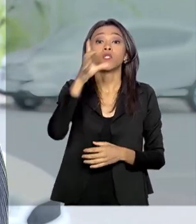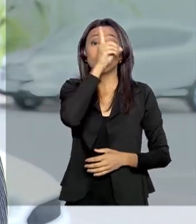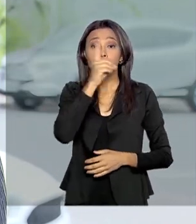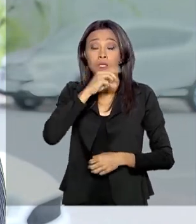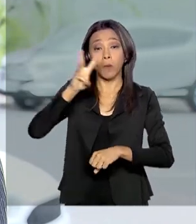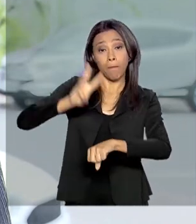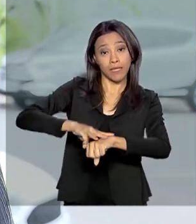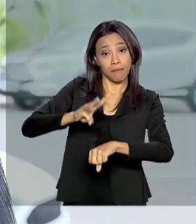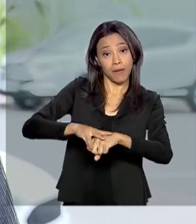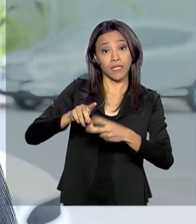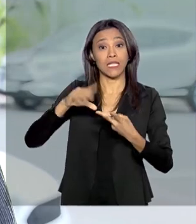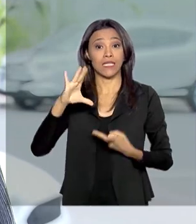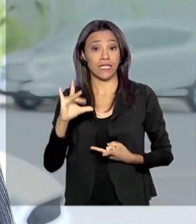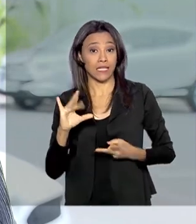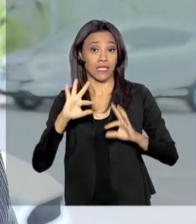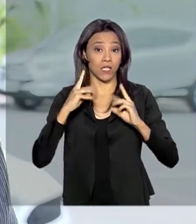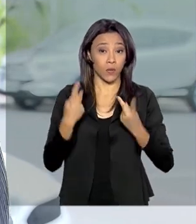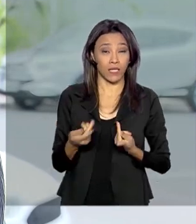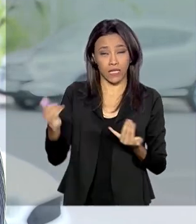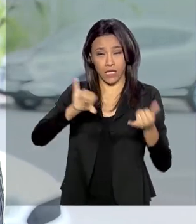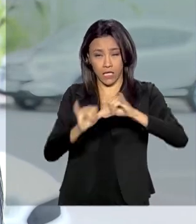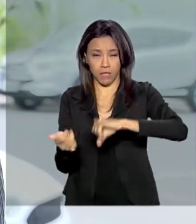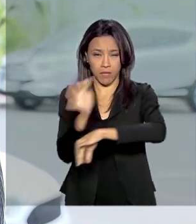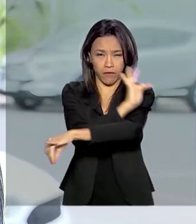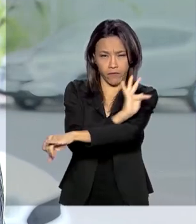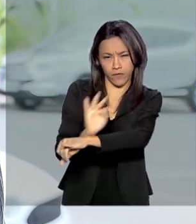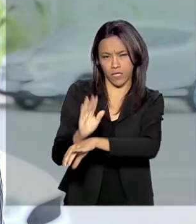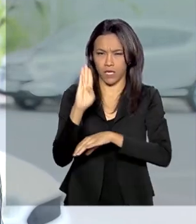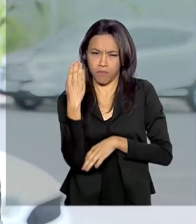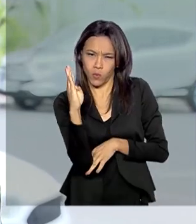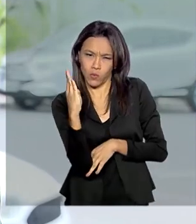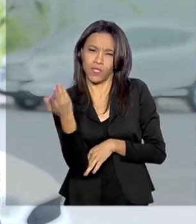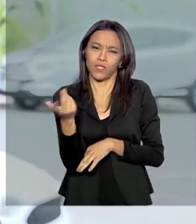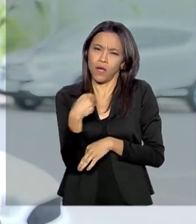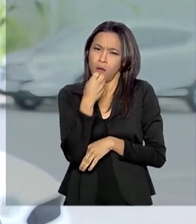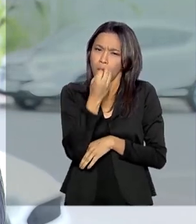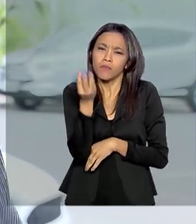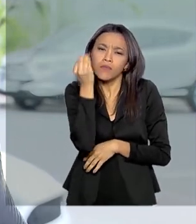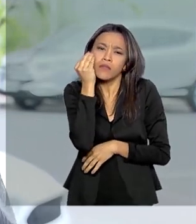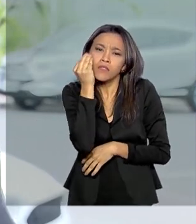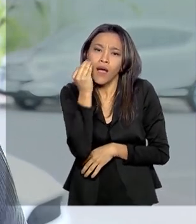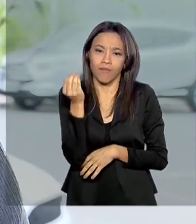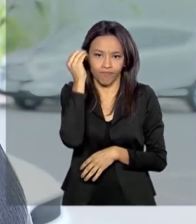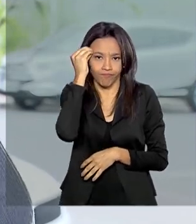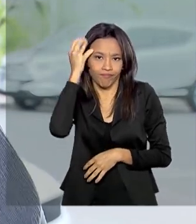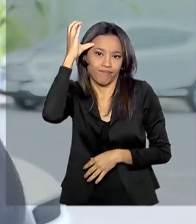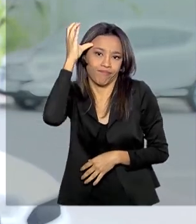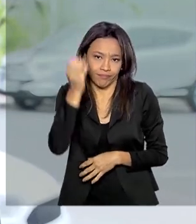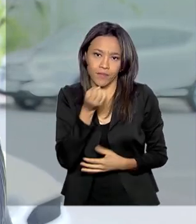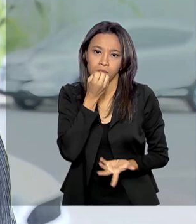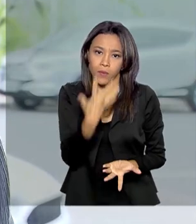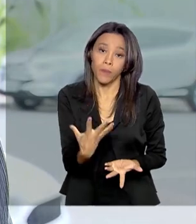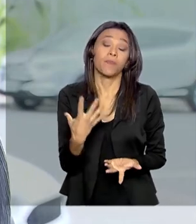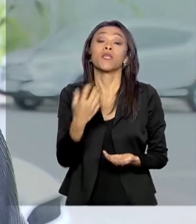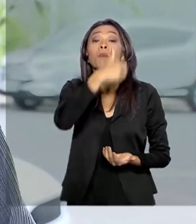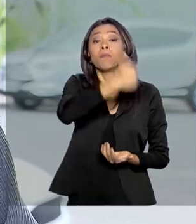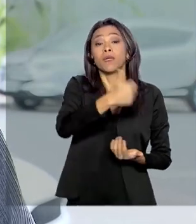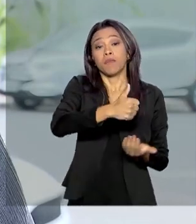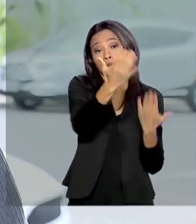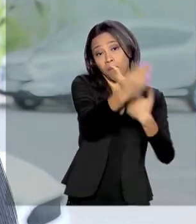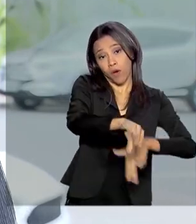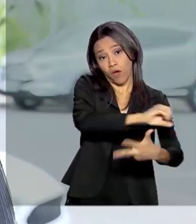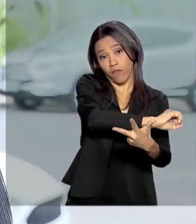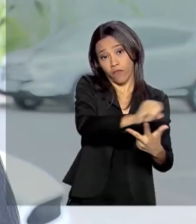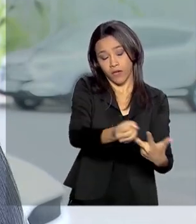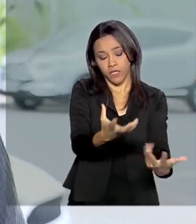ciências da natureza, física, química e biologia. Vale a pena testar os conhecimentos. E o aluno que fez a prova no primeiro dia e se